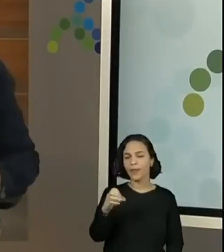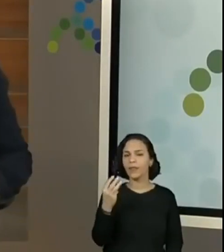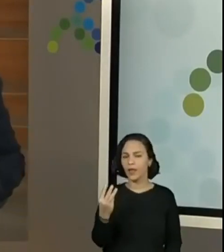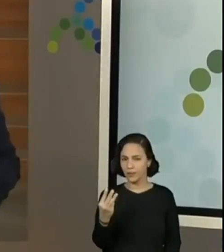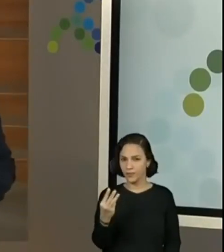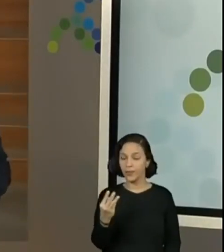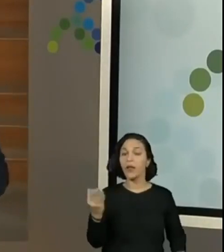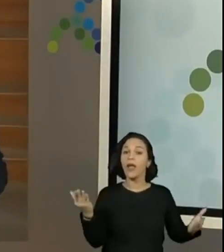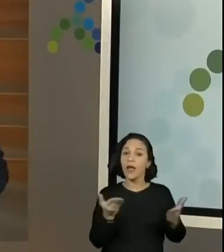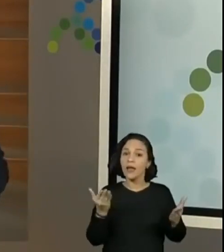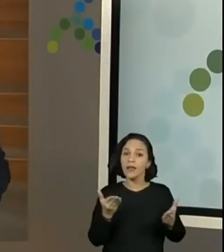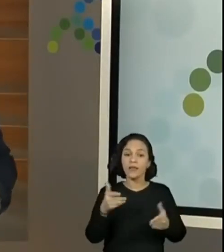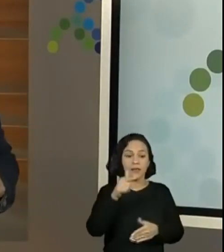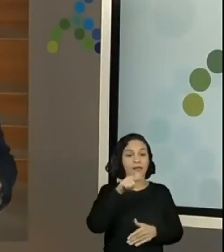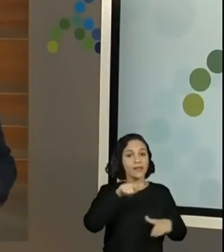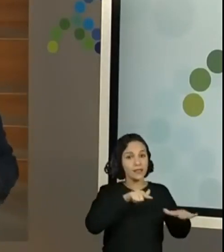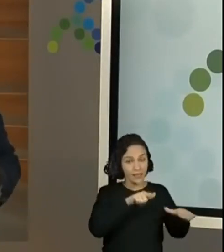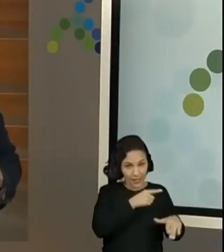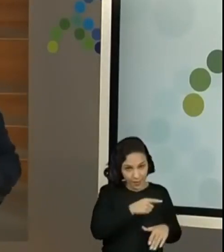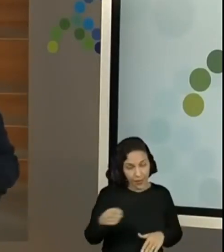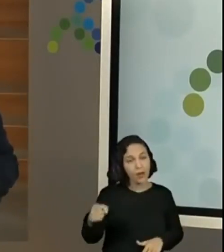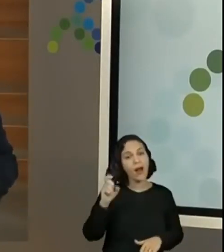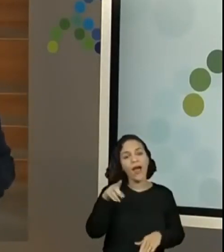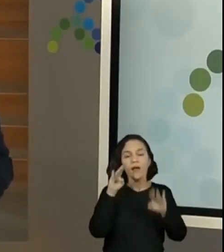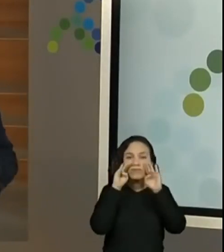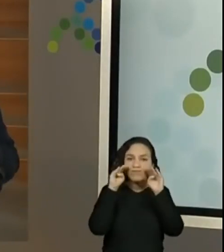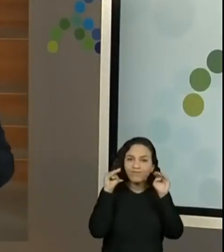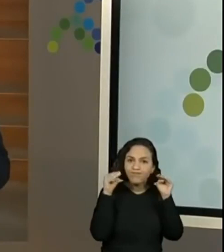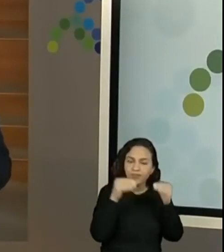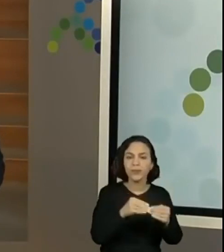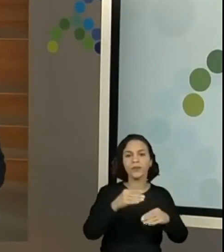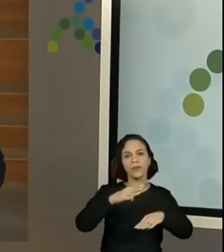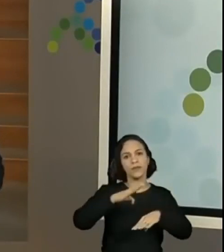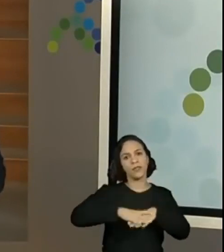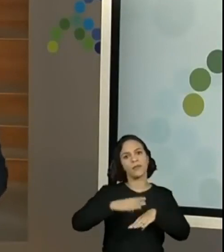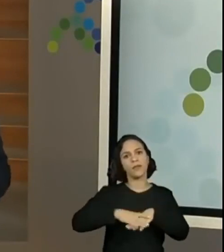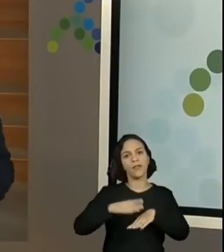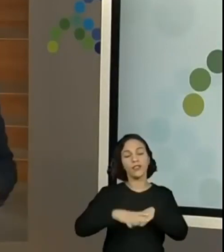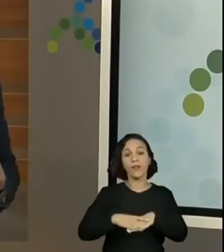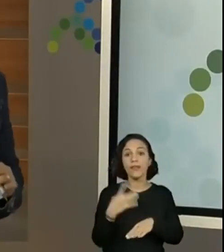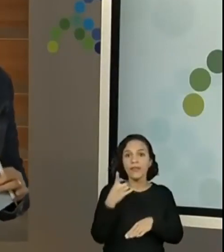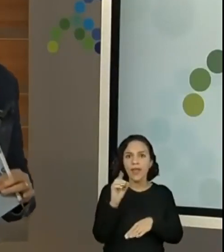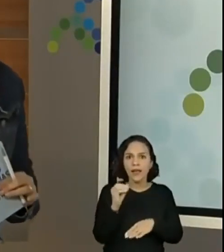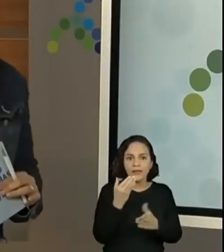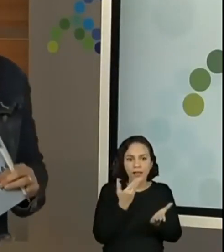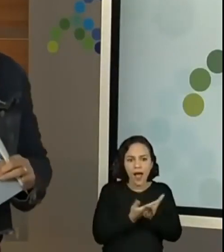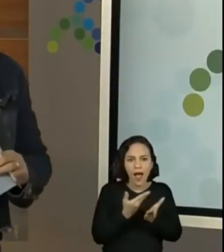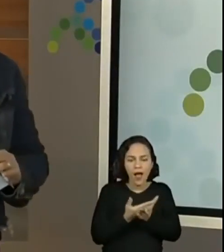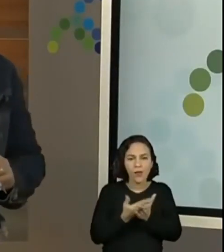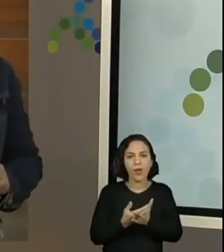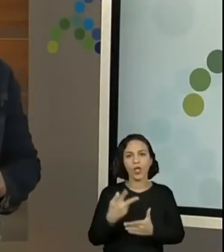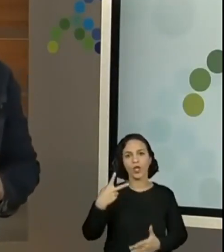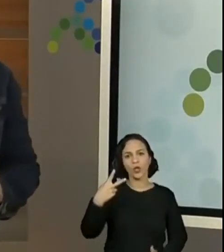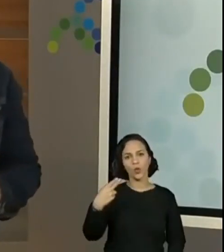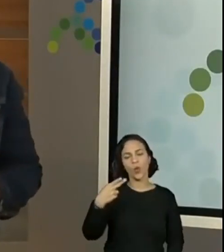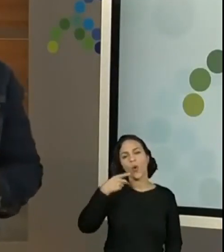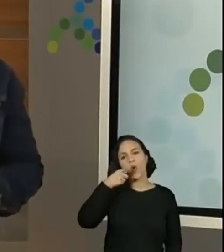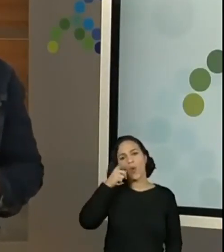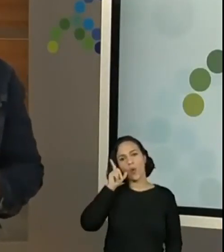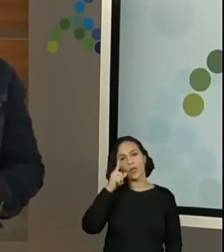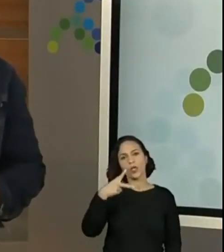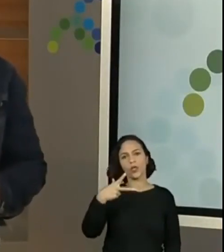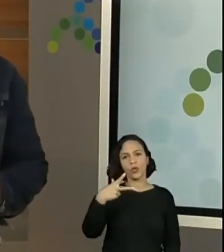exclusividade para Matemática. Então, vão ser 10 aulas grudadinhas assim, 2 aulas ontem, 2 aulas